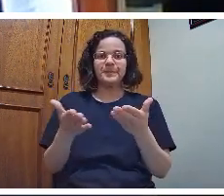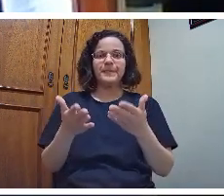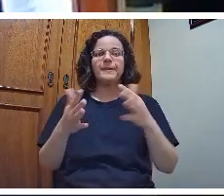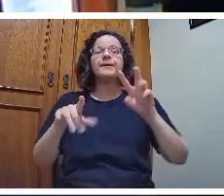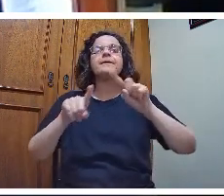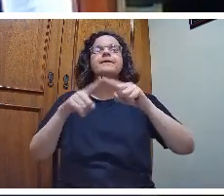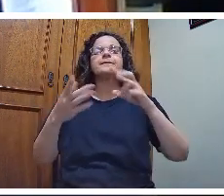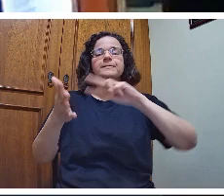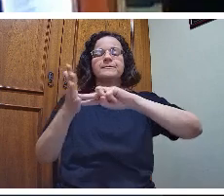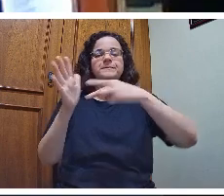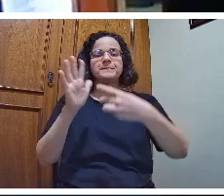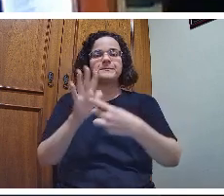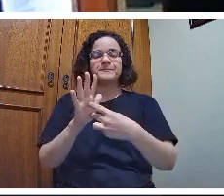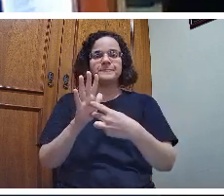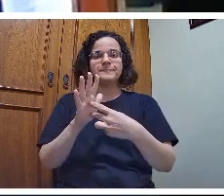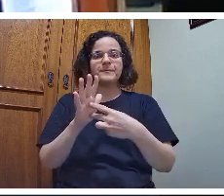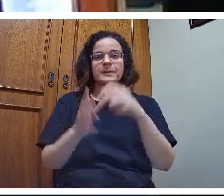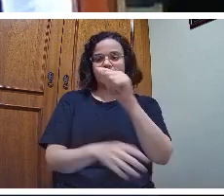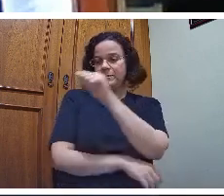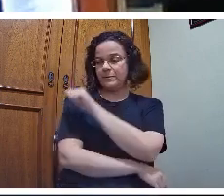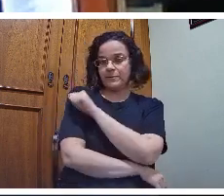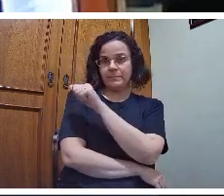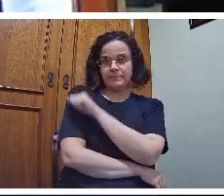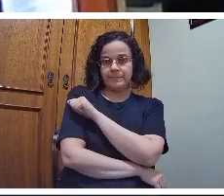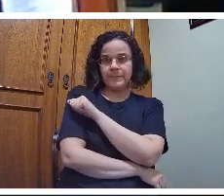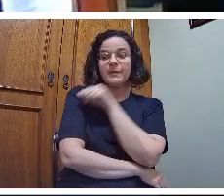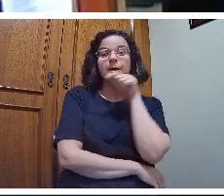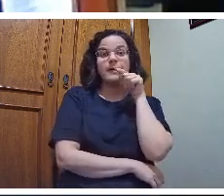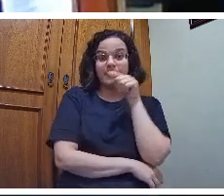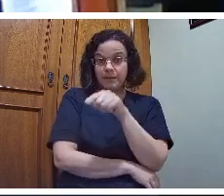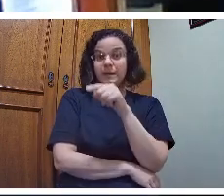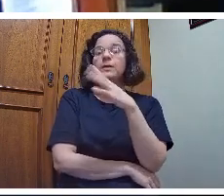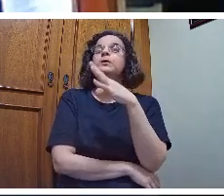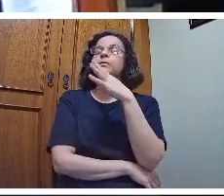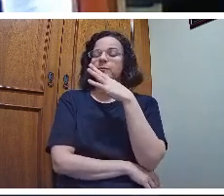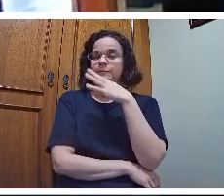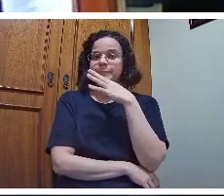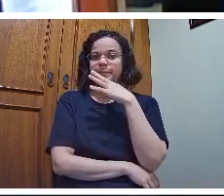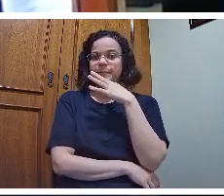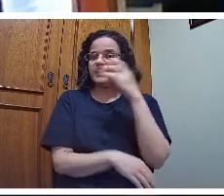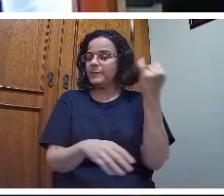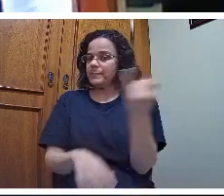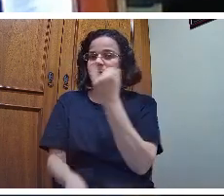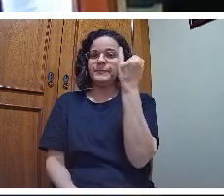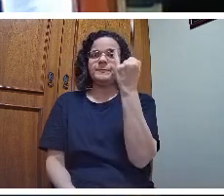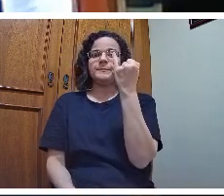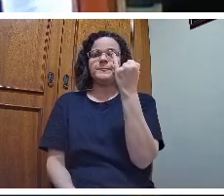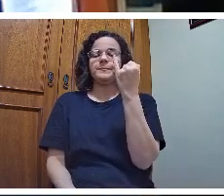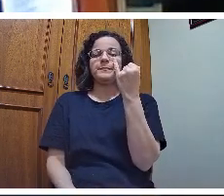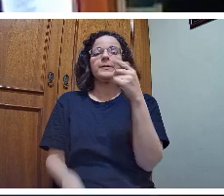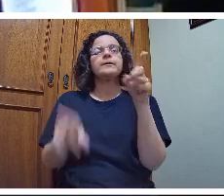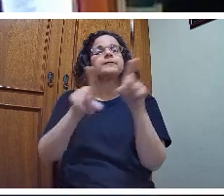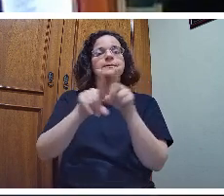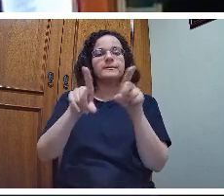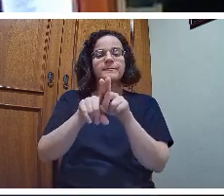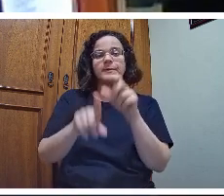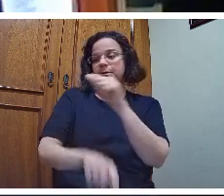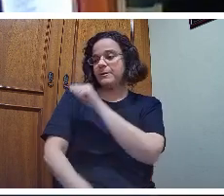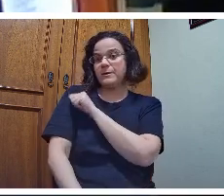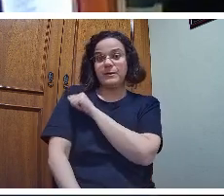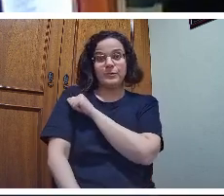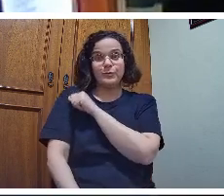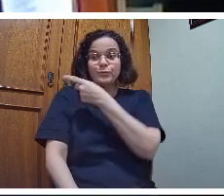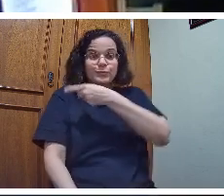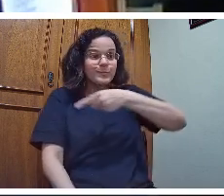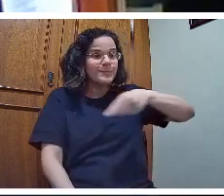significa que o aluno tem conhecimento. Esse é um ponto básico. Eu diria que o aluno